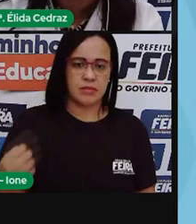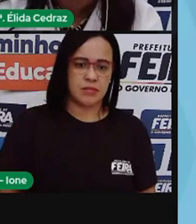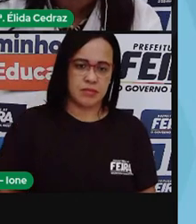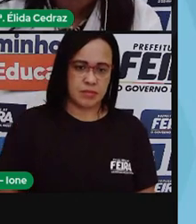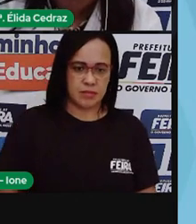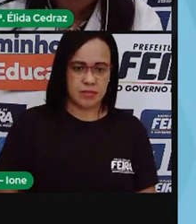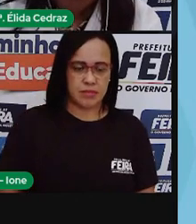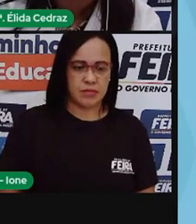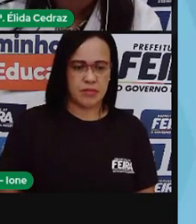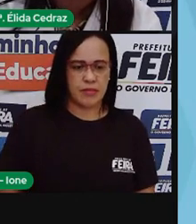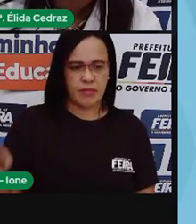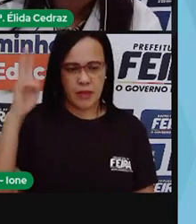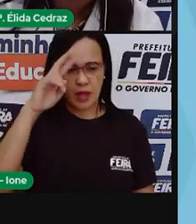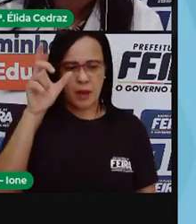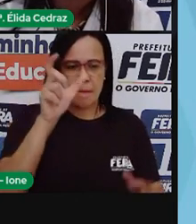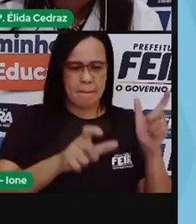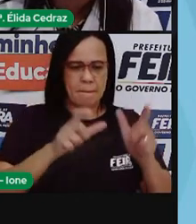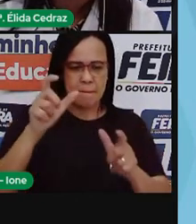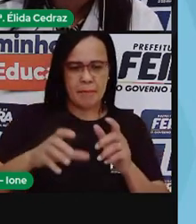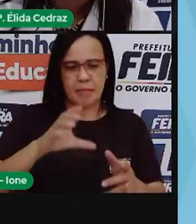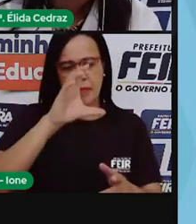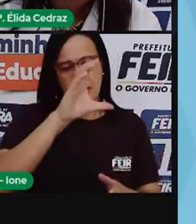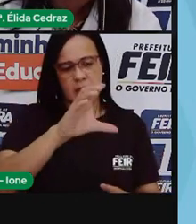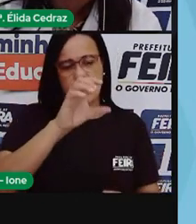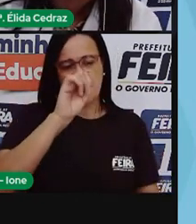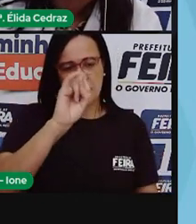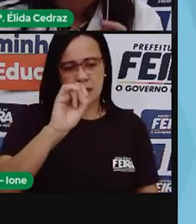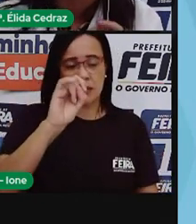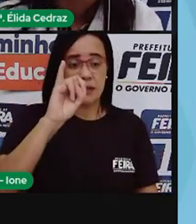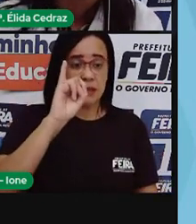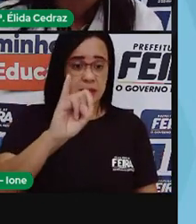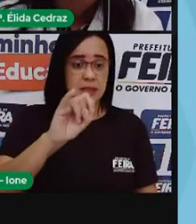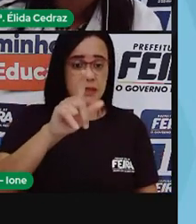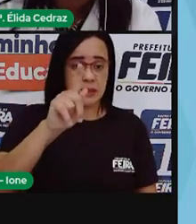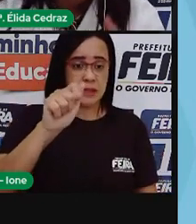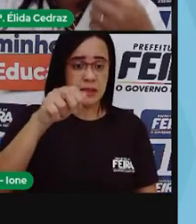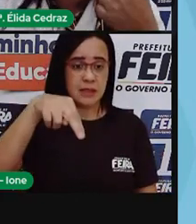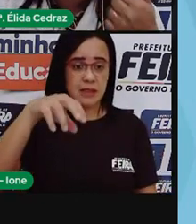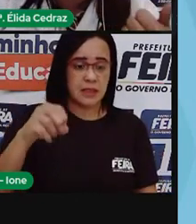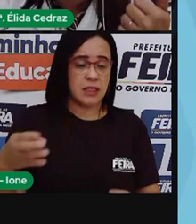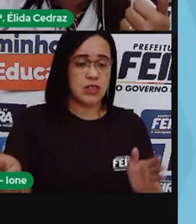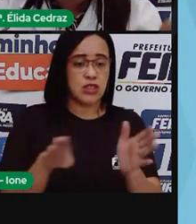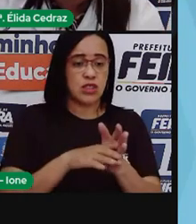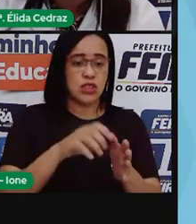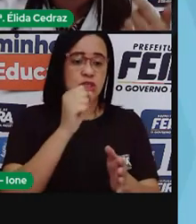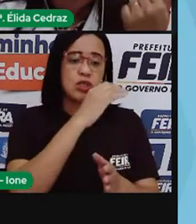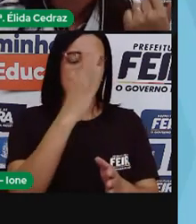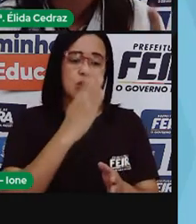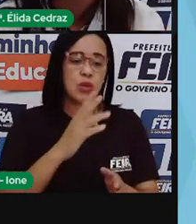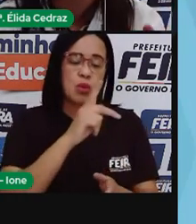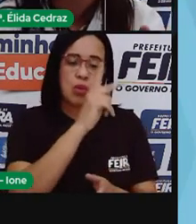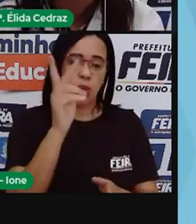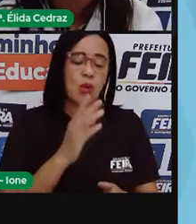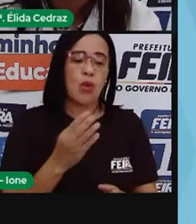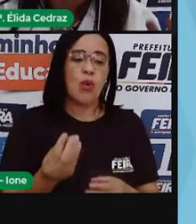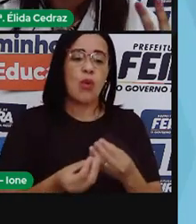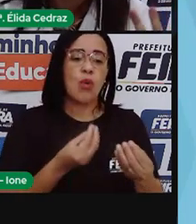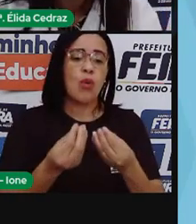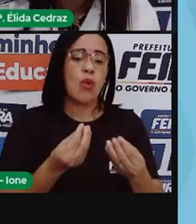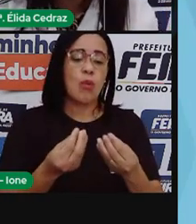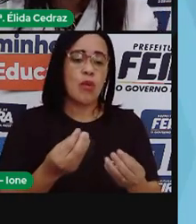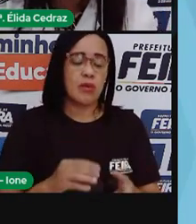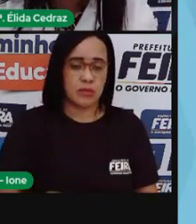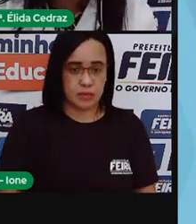ciganos vieram para o Brasil trazidos pelos portugueses, espanhóis